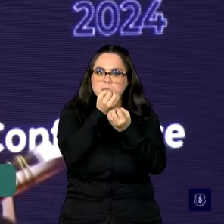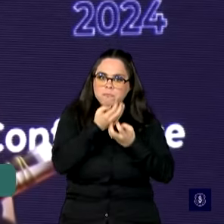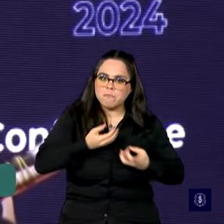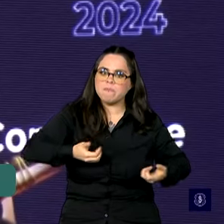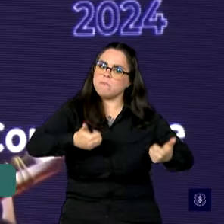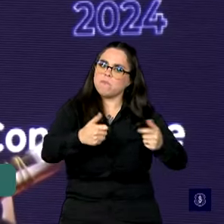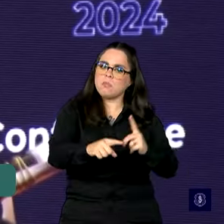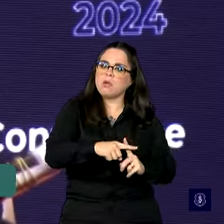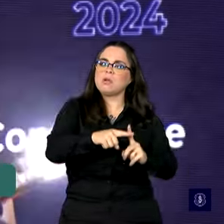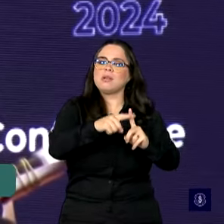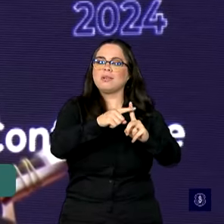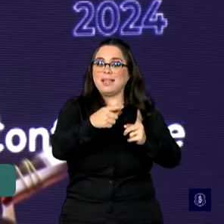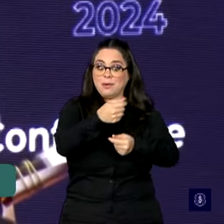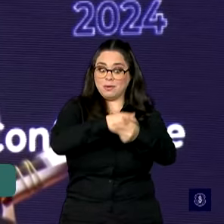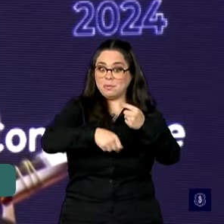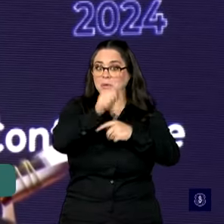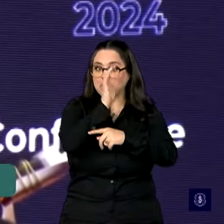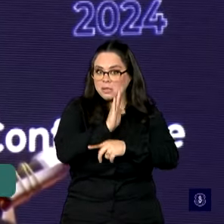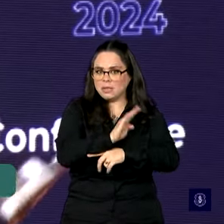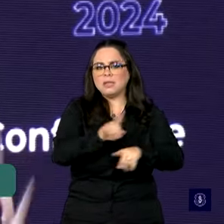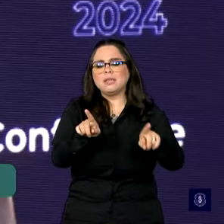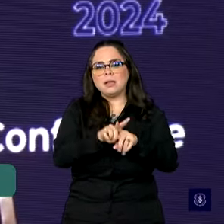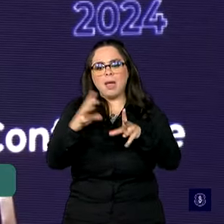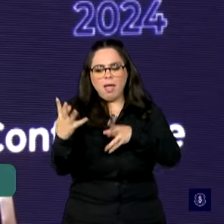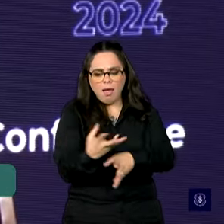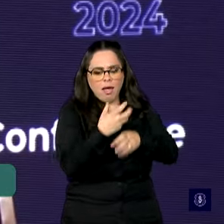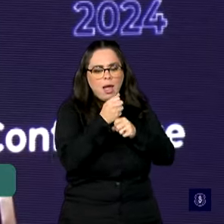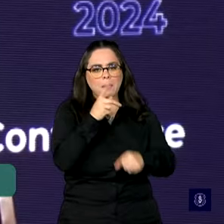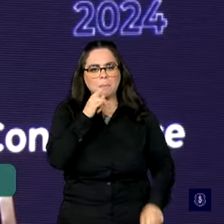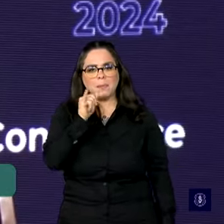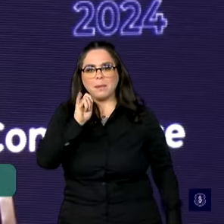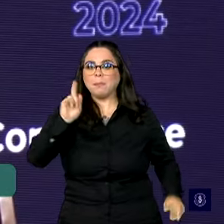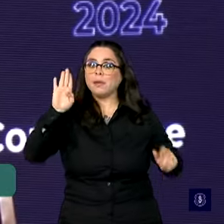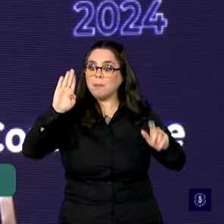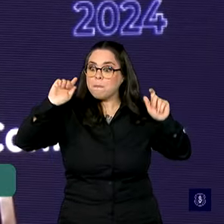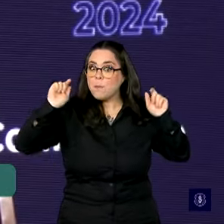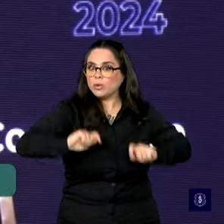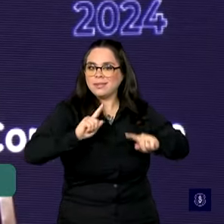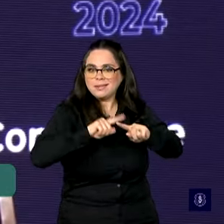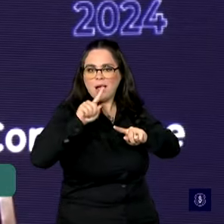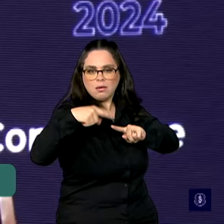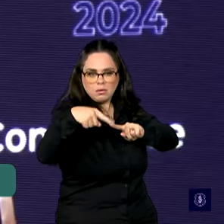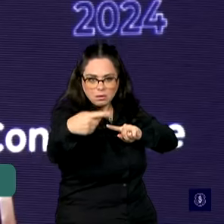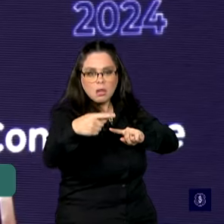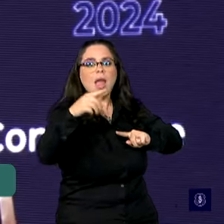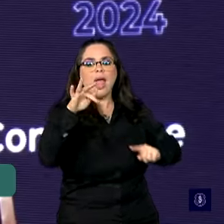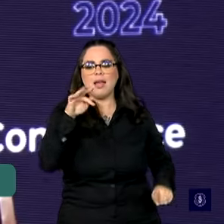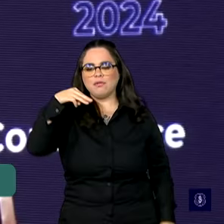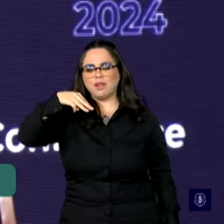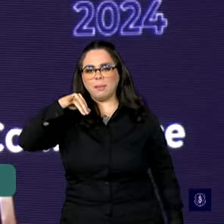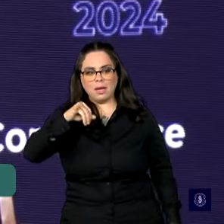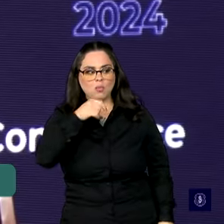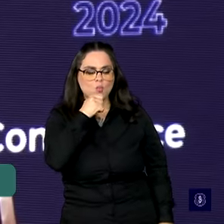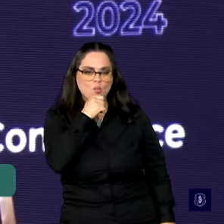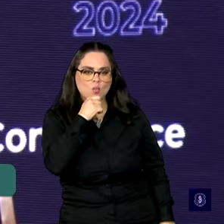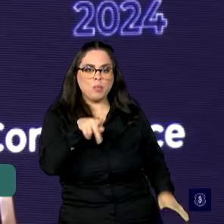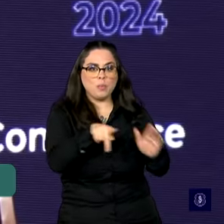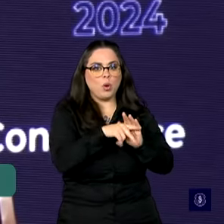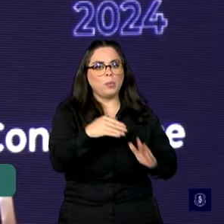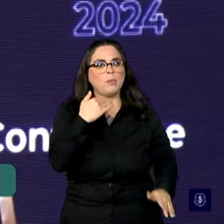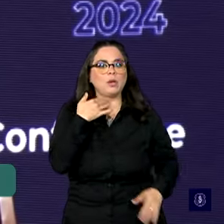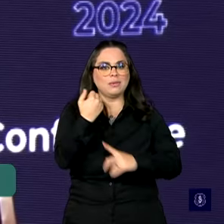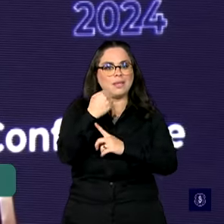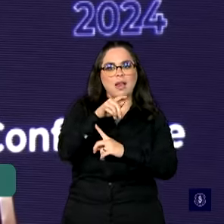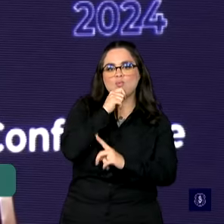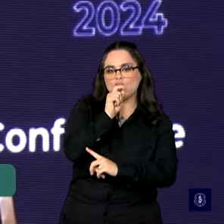com a economia brasileira. Revisão do PIB potencial foi feito pelo FMI, não foi feito ainda pelo Banco Central,